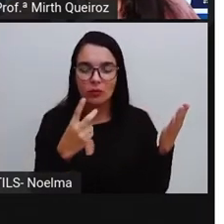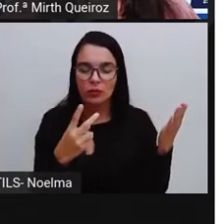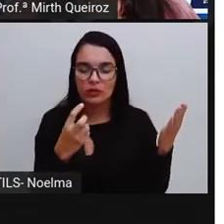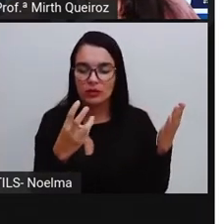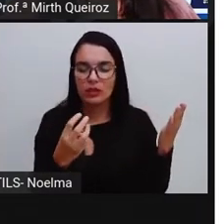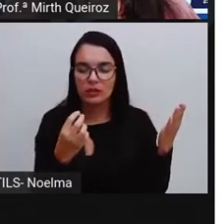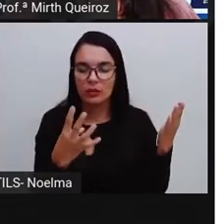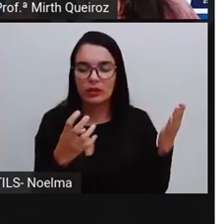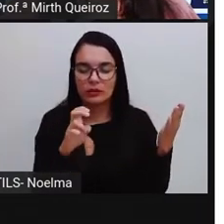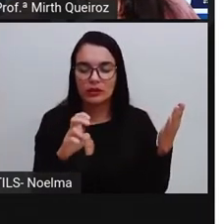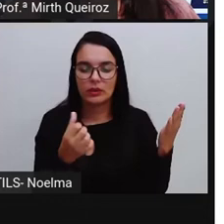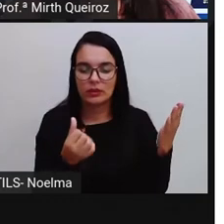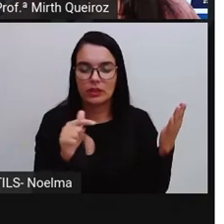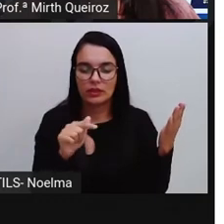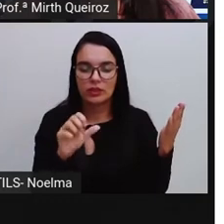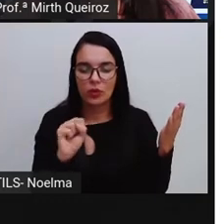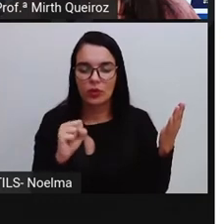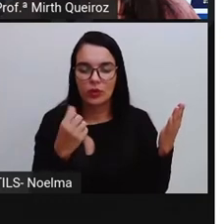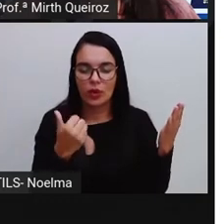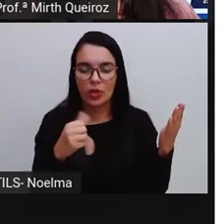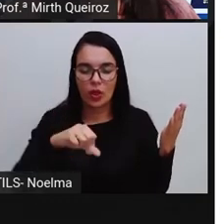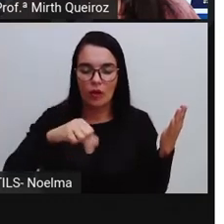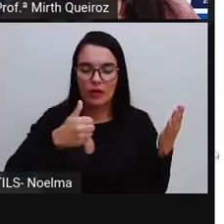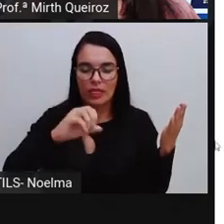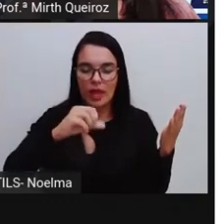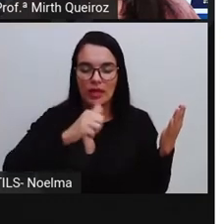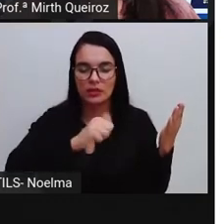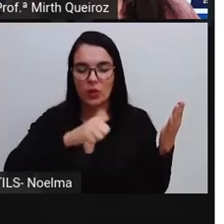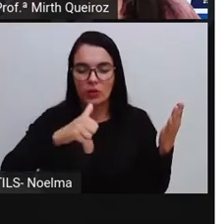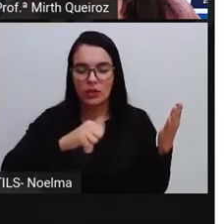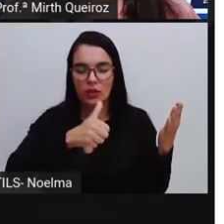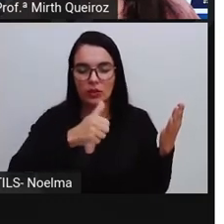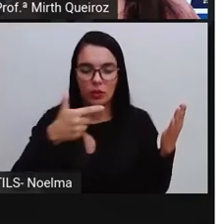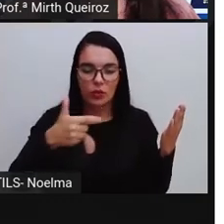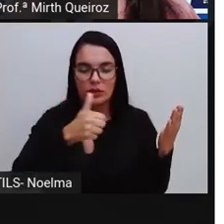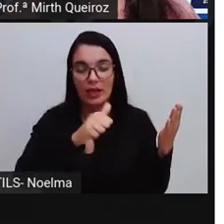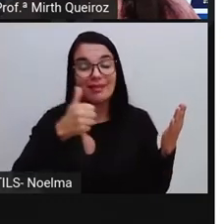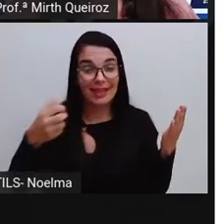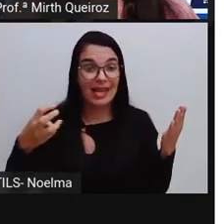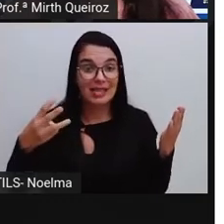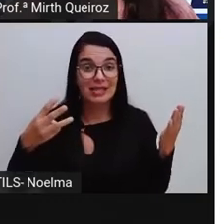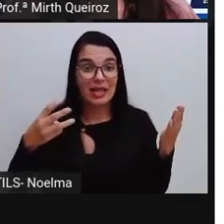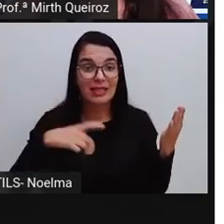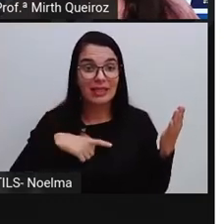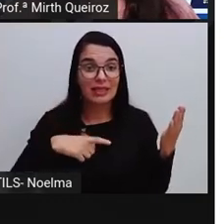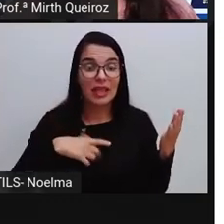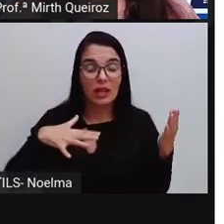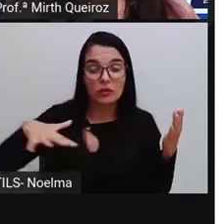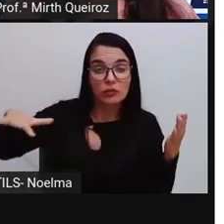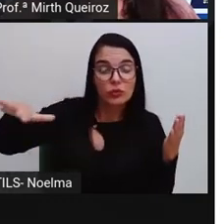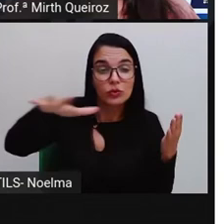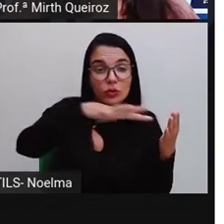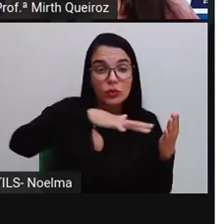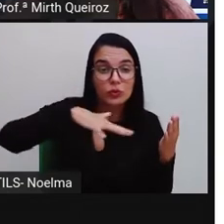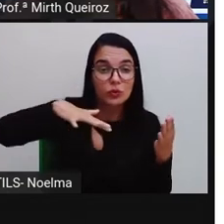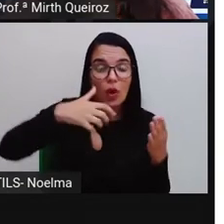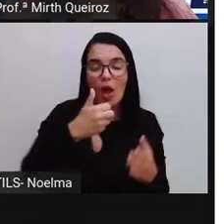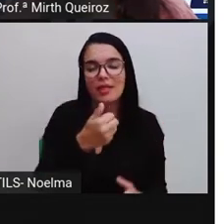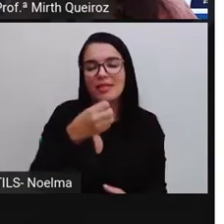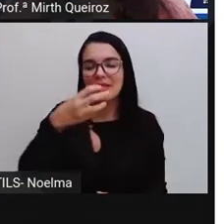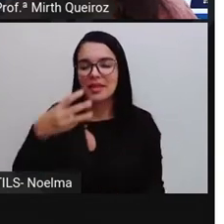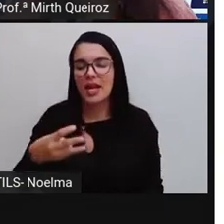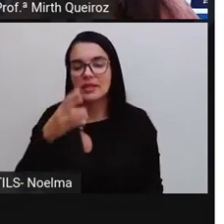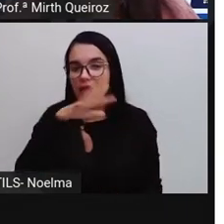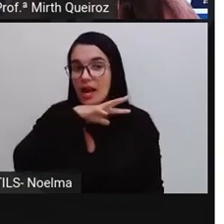cinco, seis, sete, oito, nove, dez, onze, doze, treze. Então, nosso espaço amostral seriam quantos?